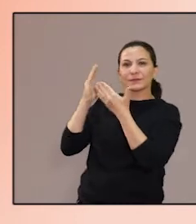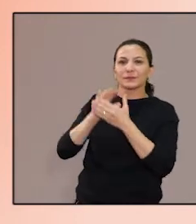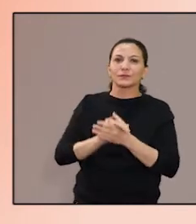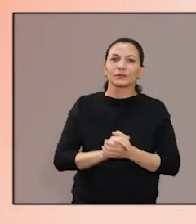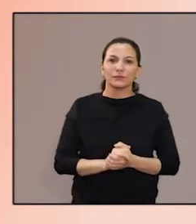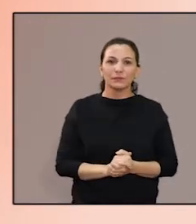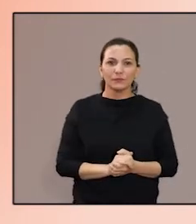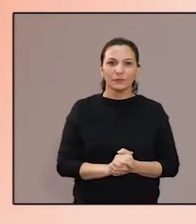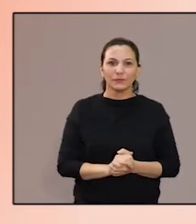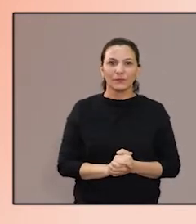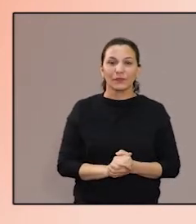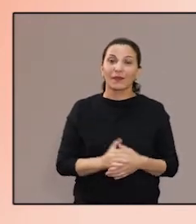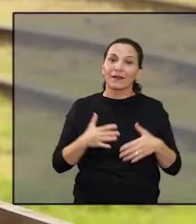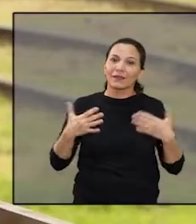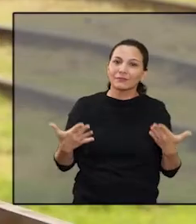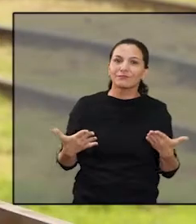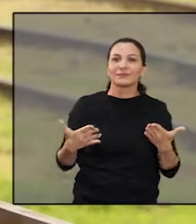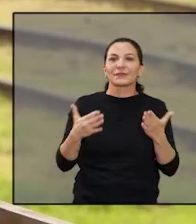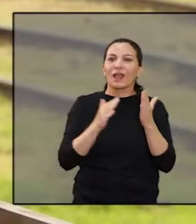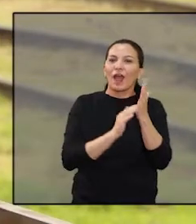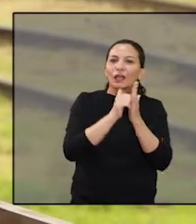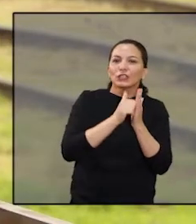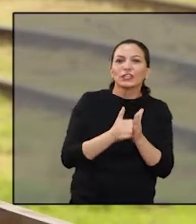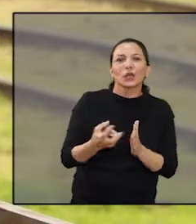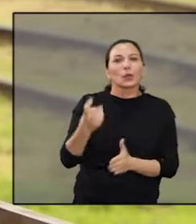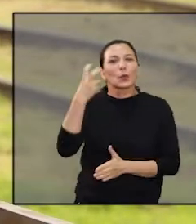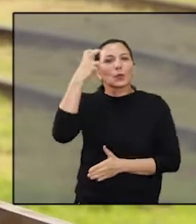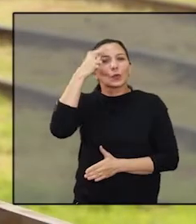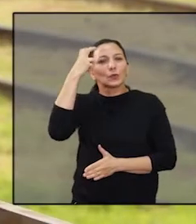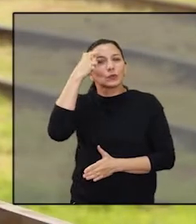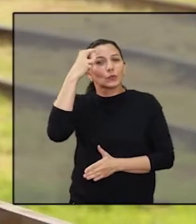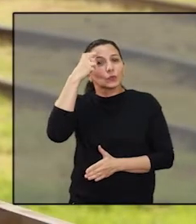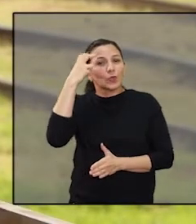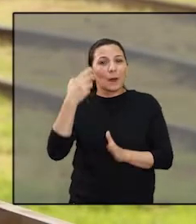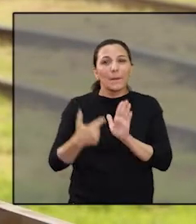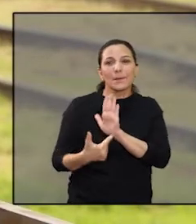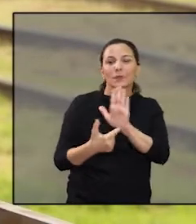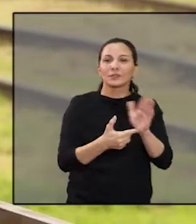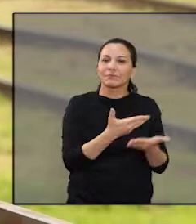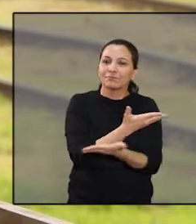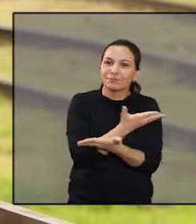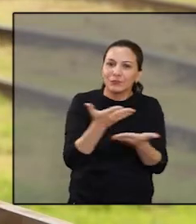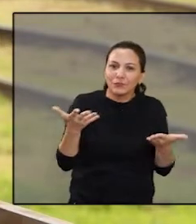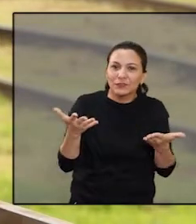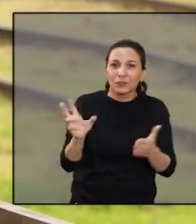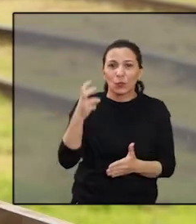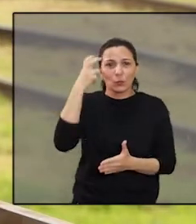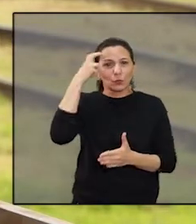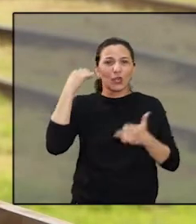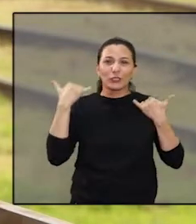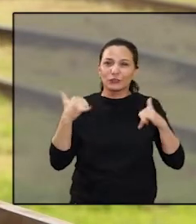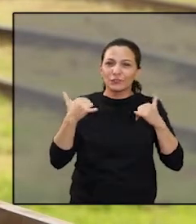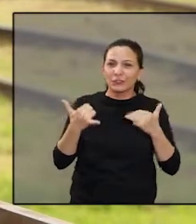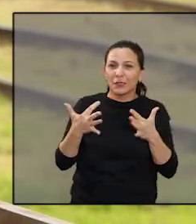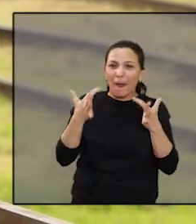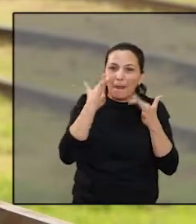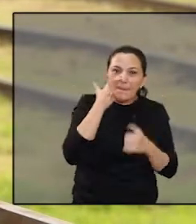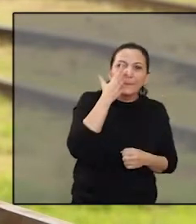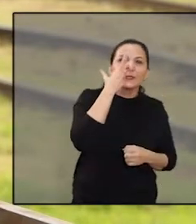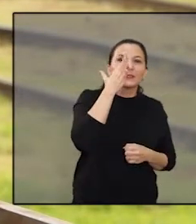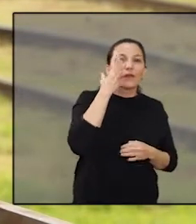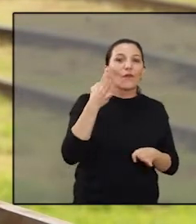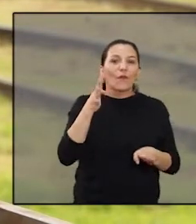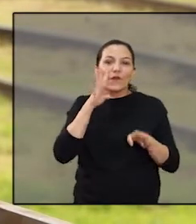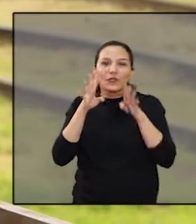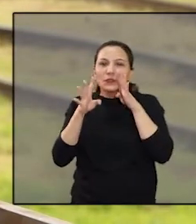às 11h30 da manhã. A gente fica por aqui. Esta foi a Agenda Cultural, trazendo cultura e diversão pertinho de